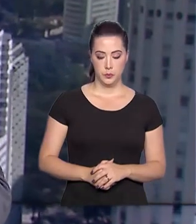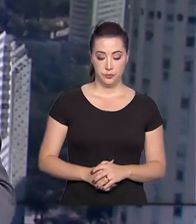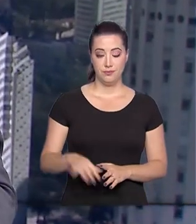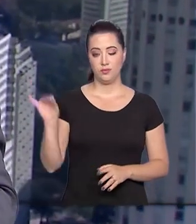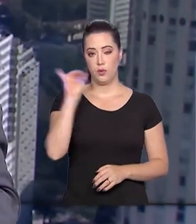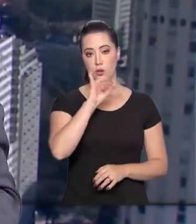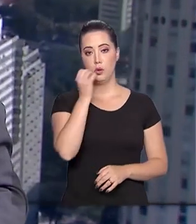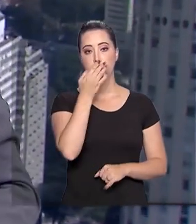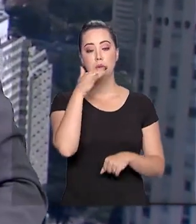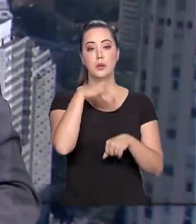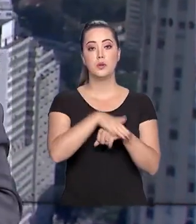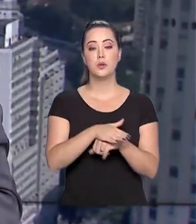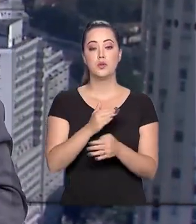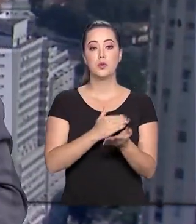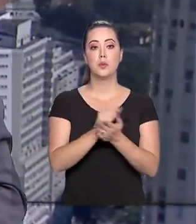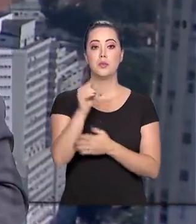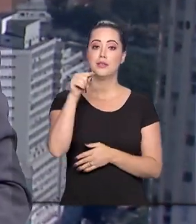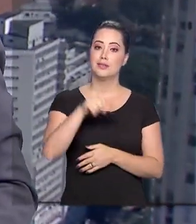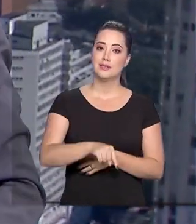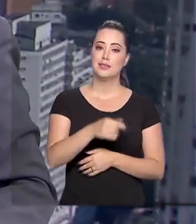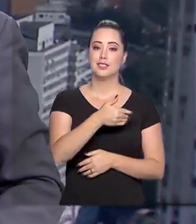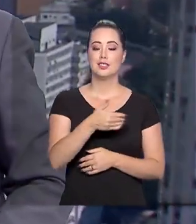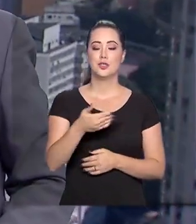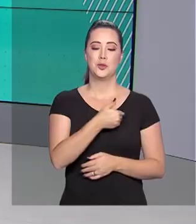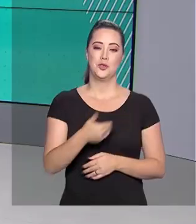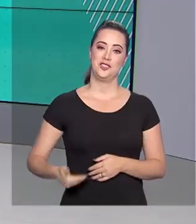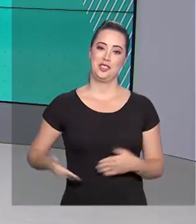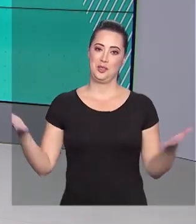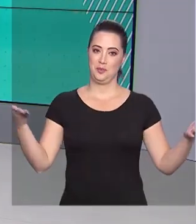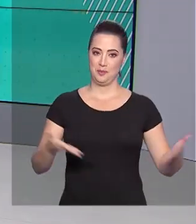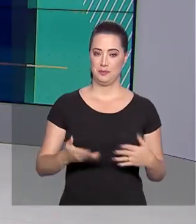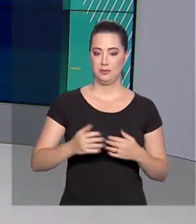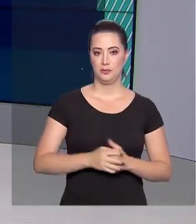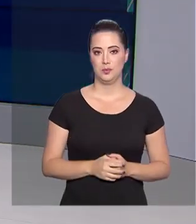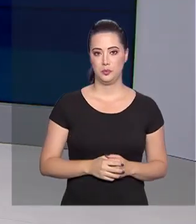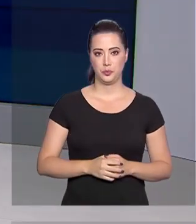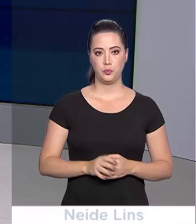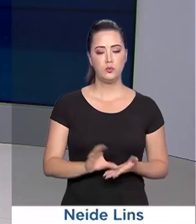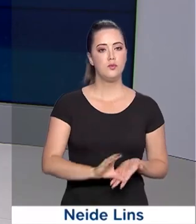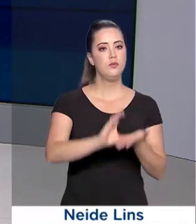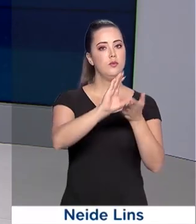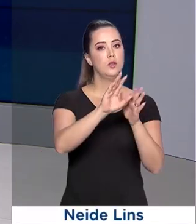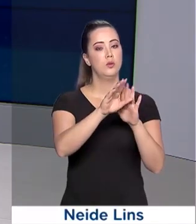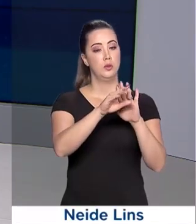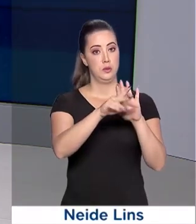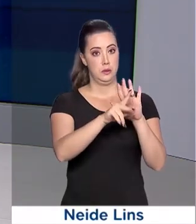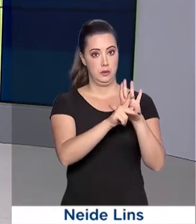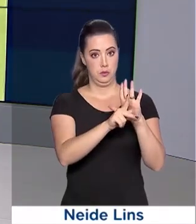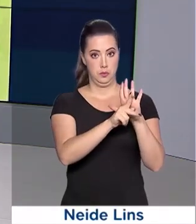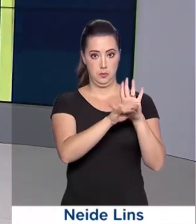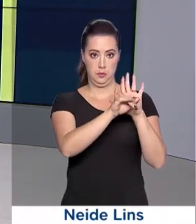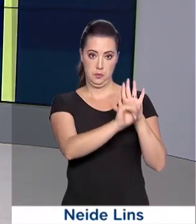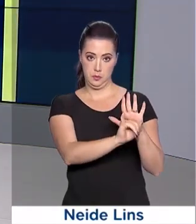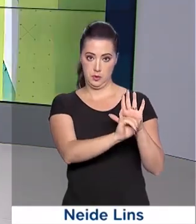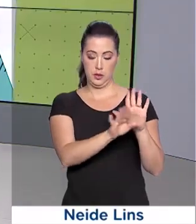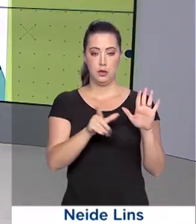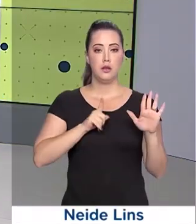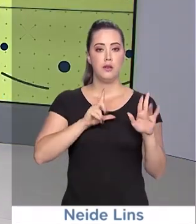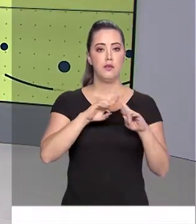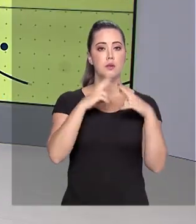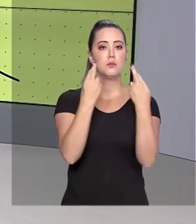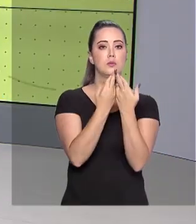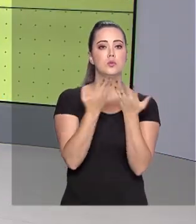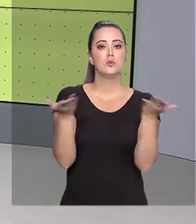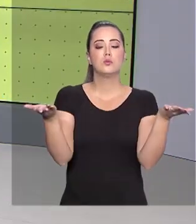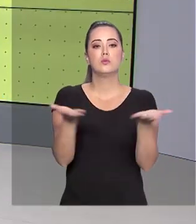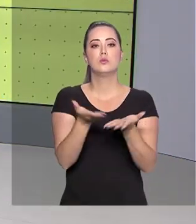Olá, boa noite. Começa aqui mais um Governo Agora. O Conselho do Programa de Parcerias de Investimentos teve hoje a primeira